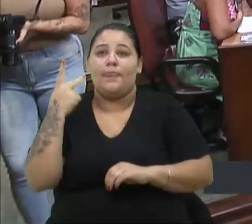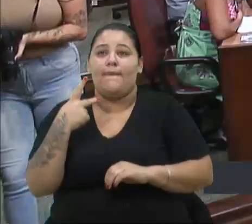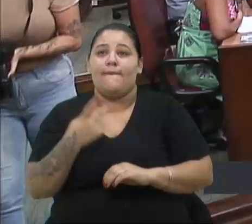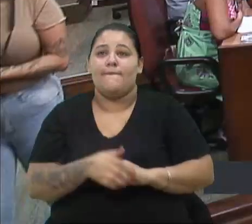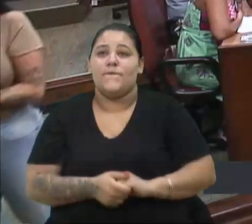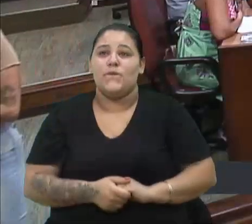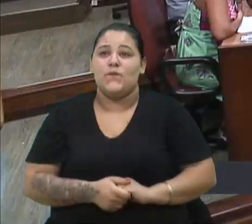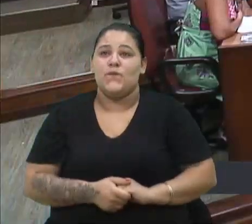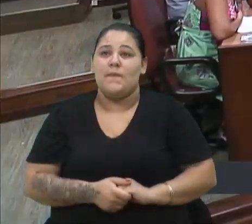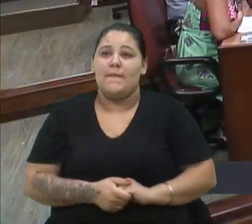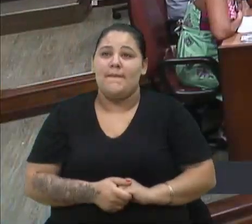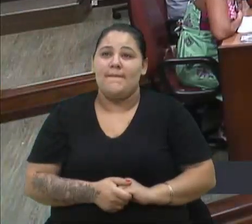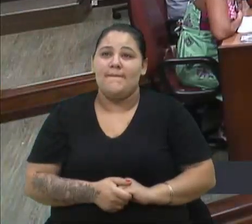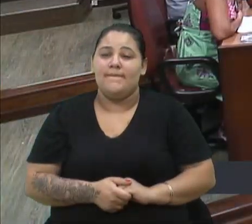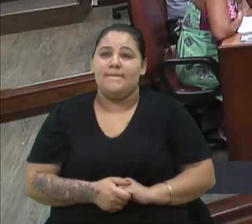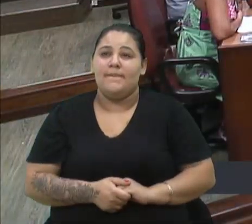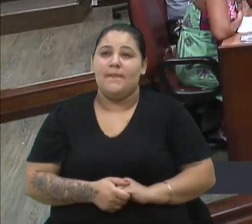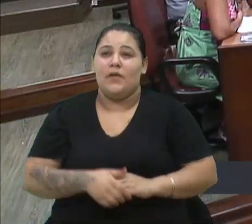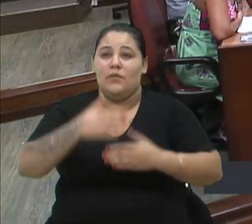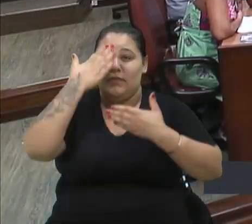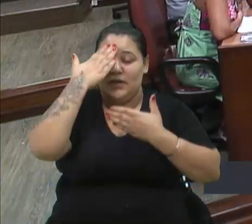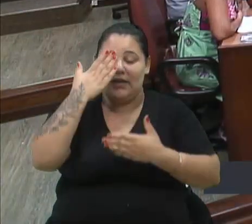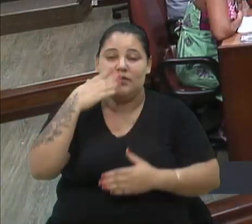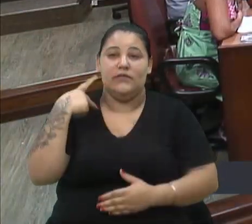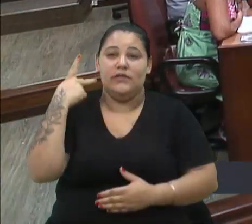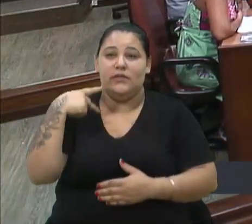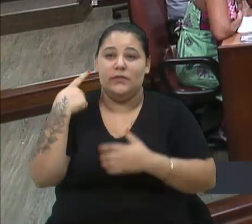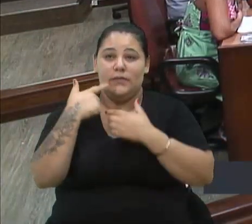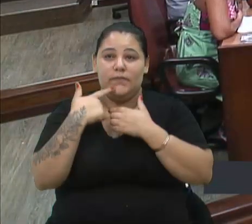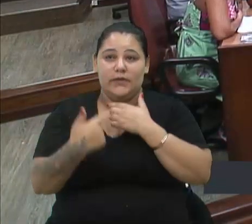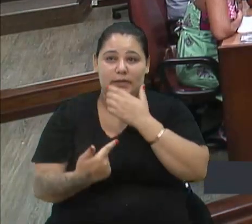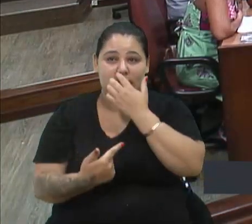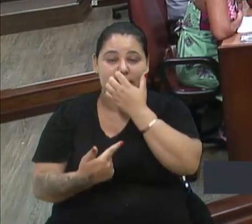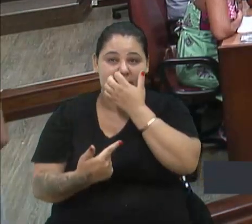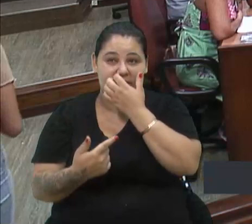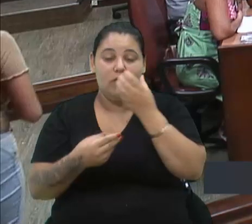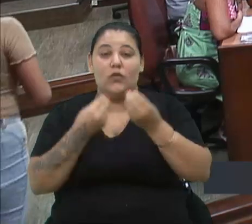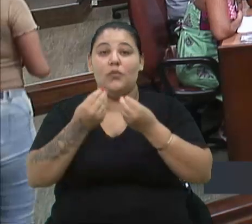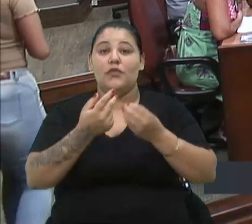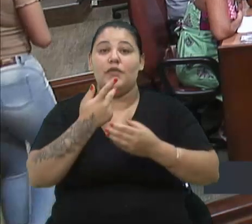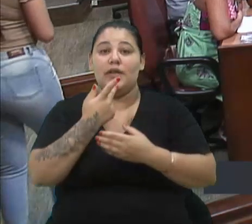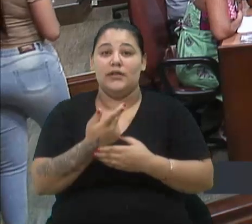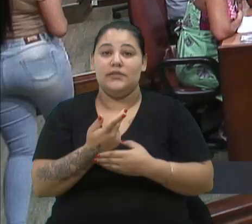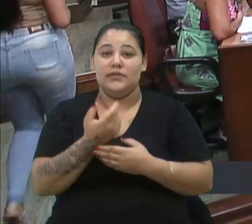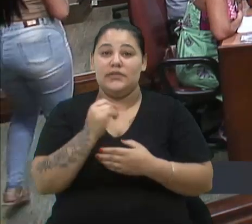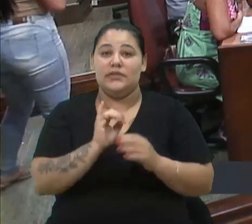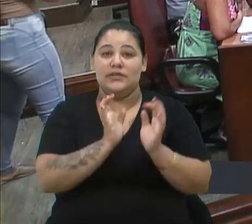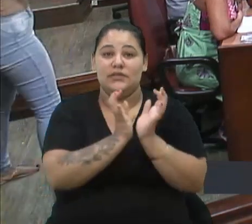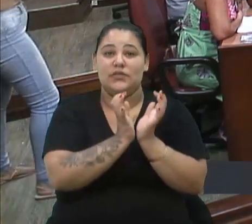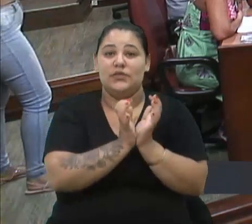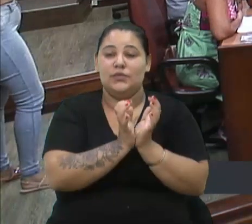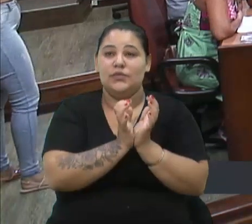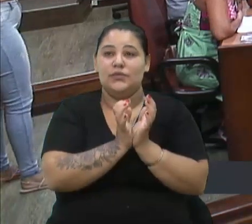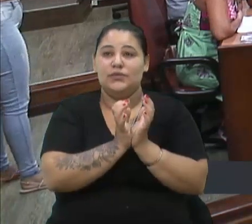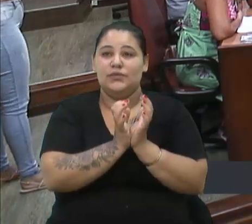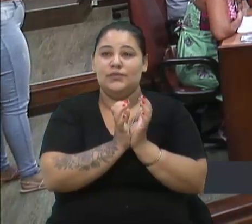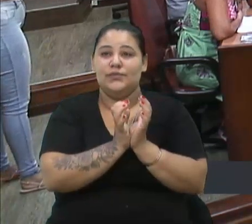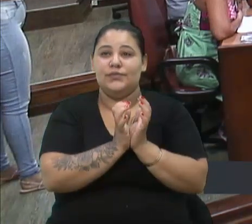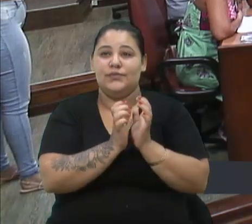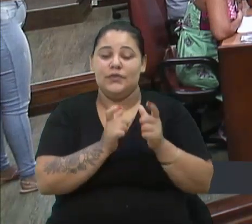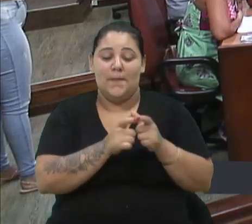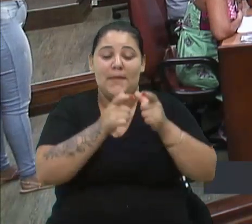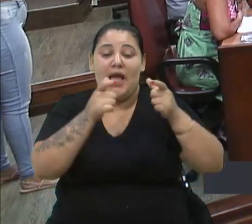Obrigado, vereadora Gladys. Como eu estava falando para a senhora, se esse grupo, né, fosse maior